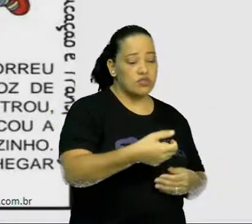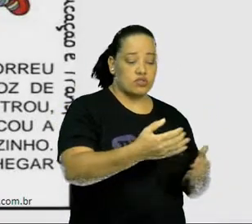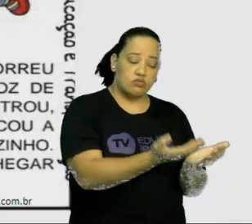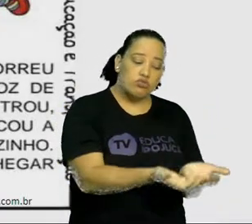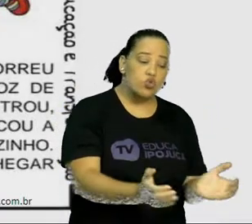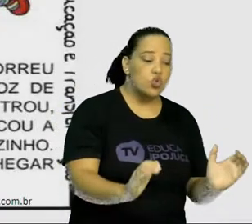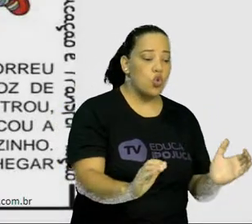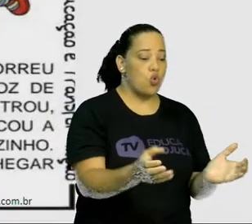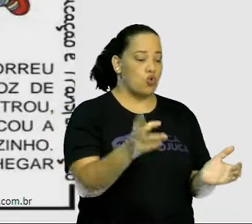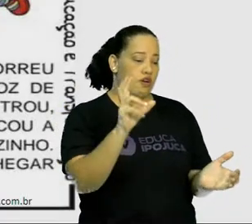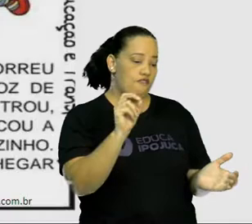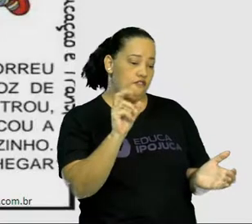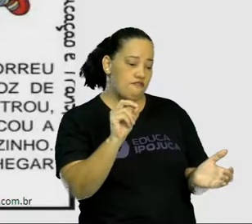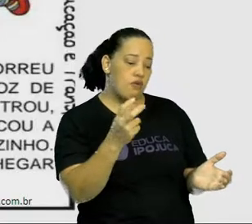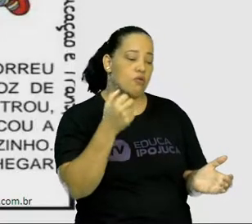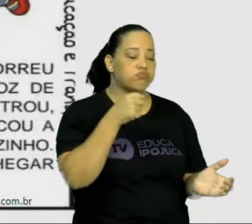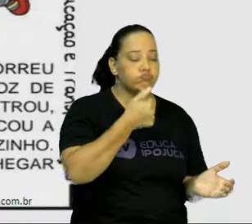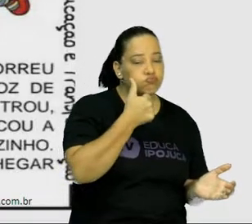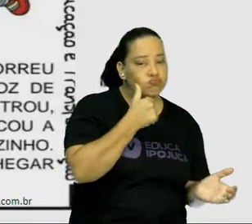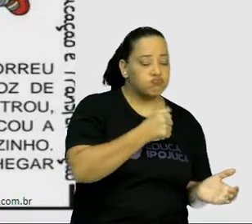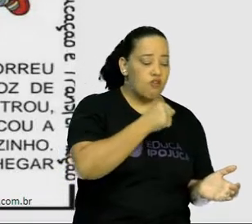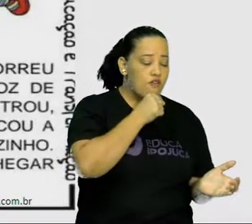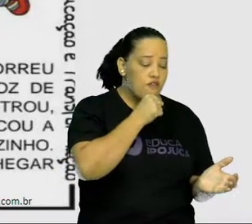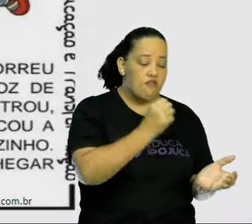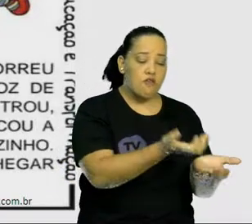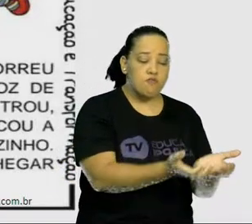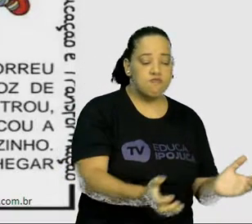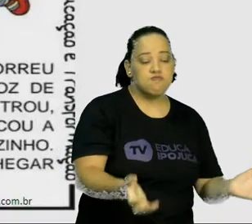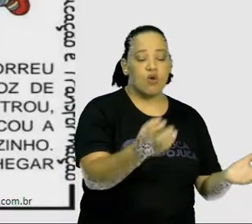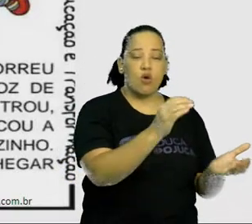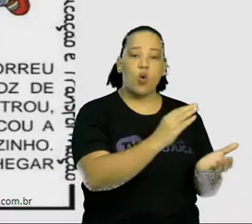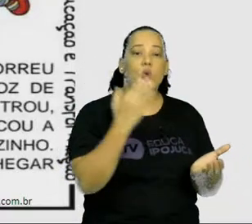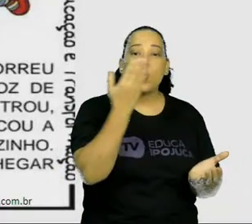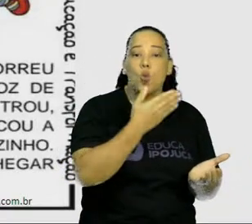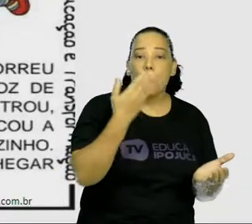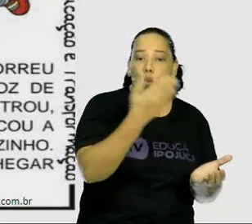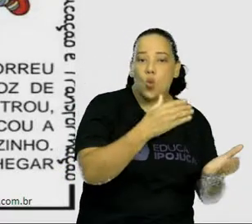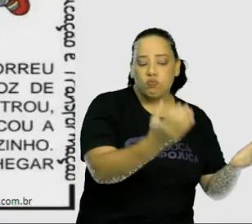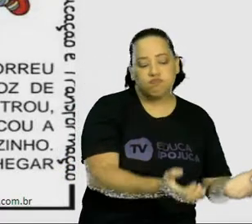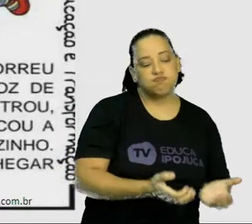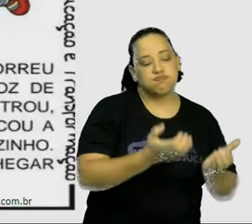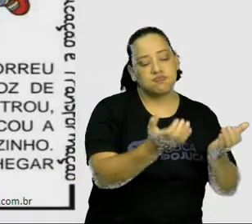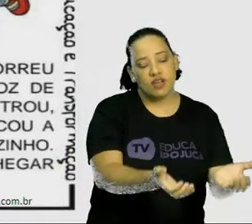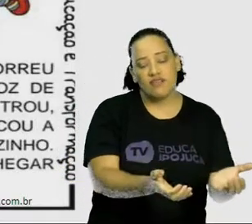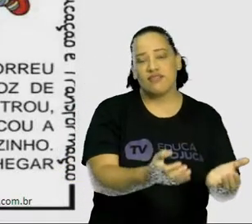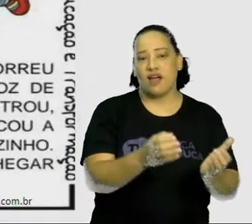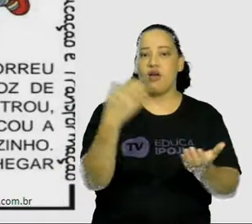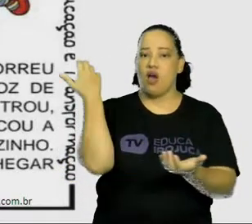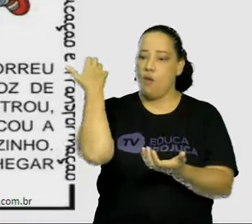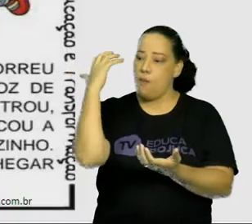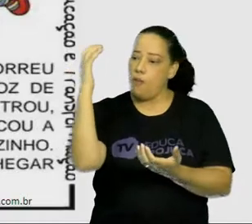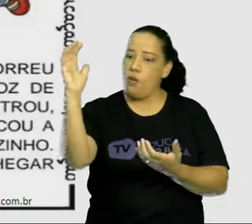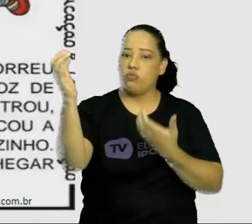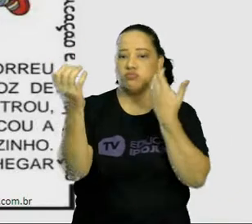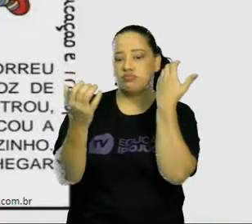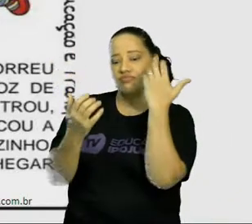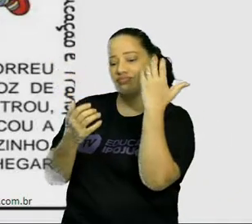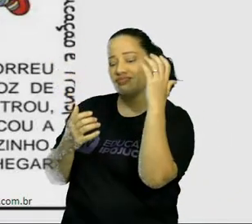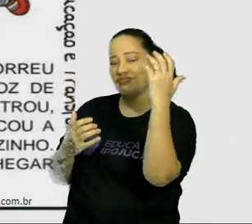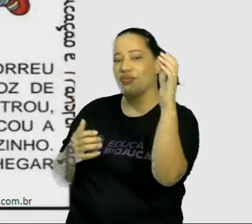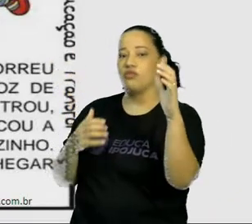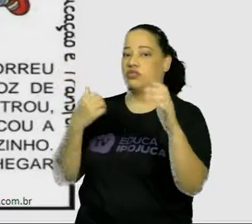para sua avó que morava do outro lado do bosque. Chapeuzinho Vermelho estava